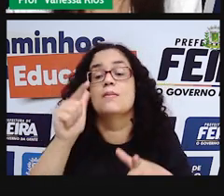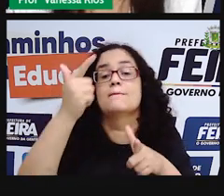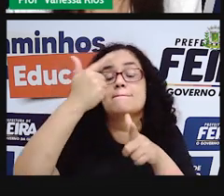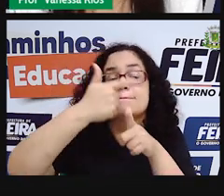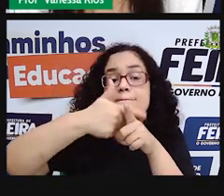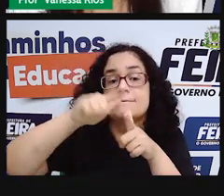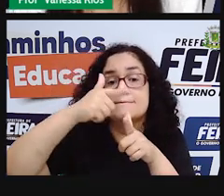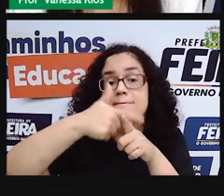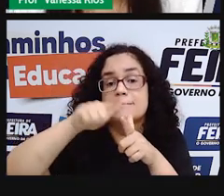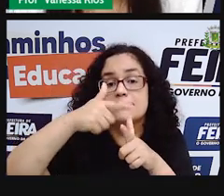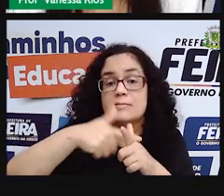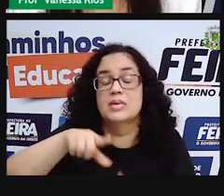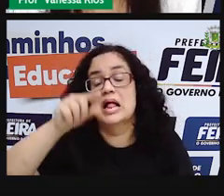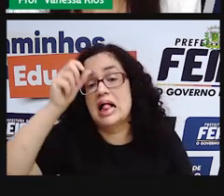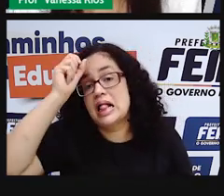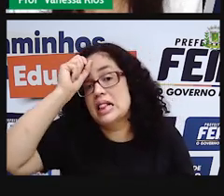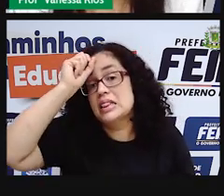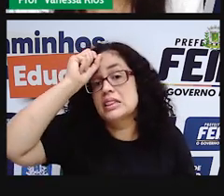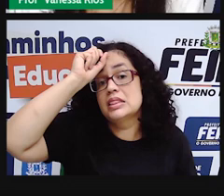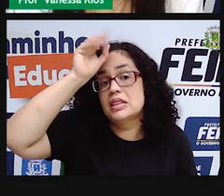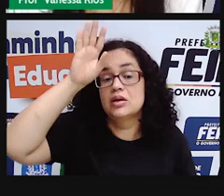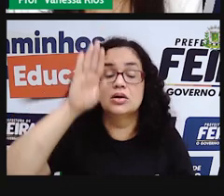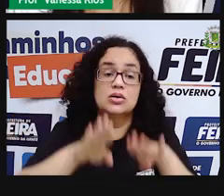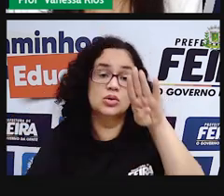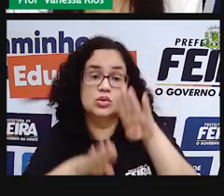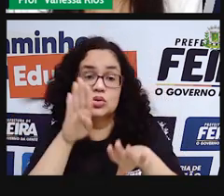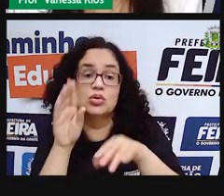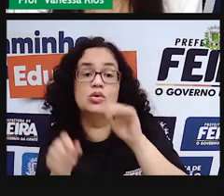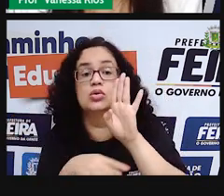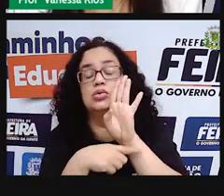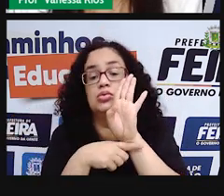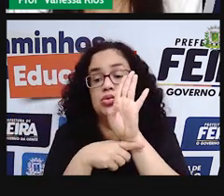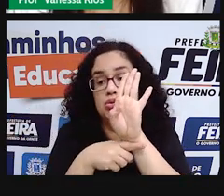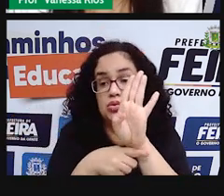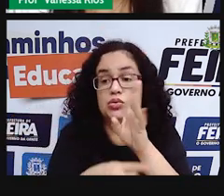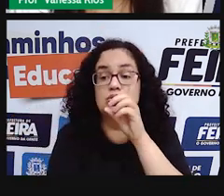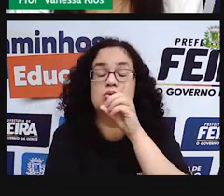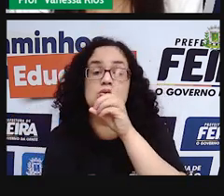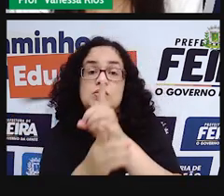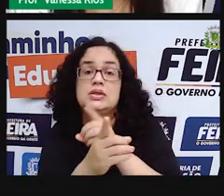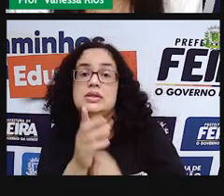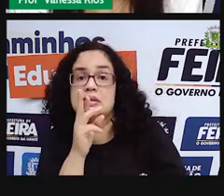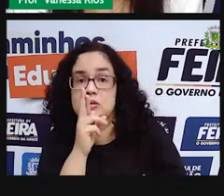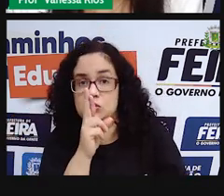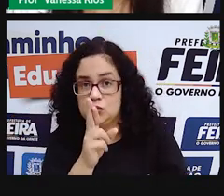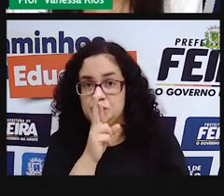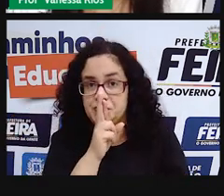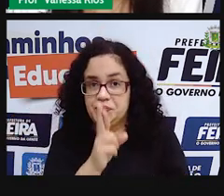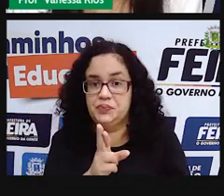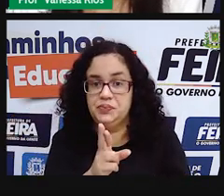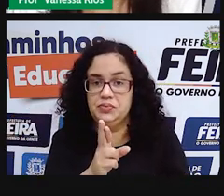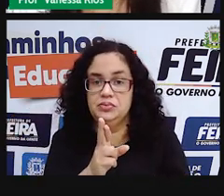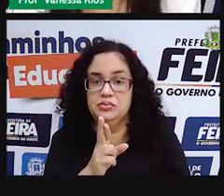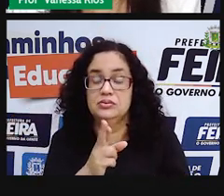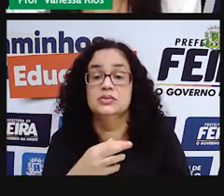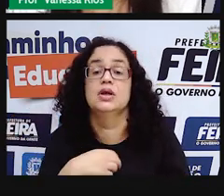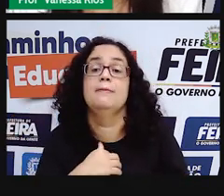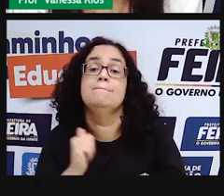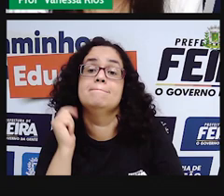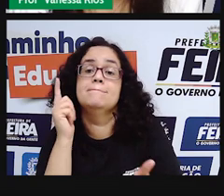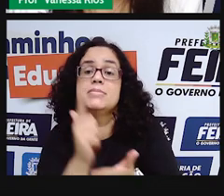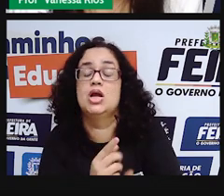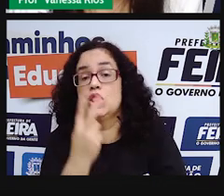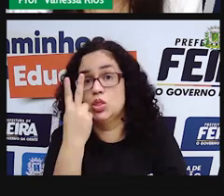as ideias de proporção podem nos ajudar a achar a resposta. Então, vamos lá. Para comprar dois